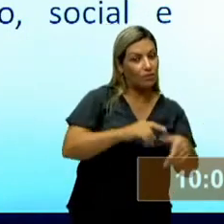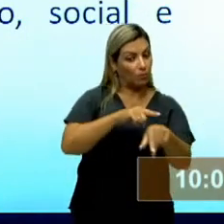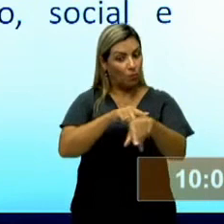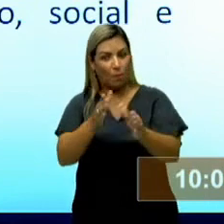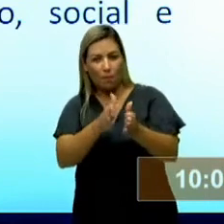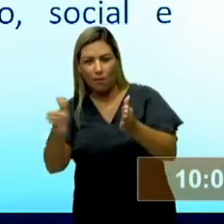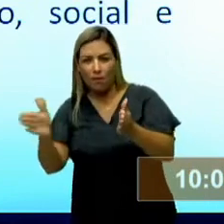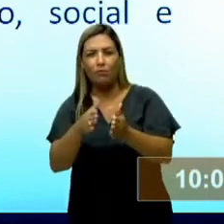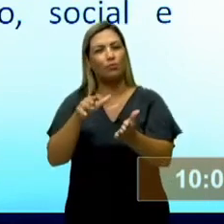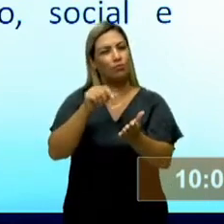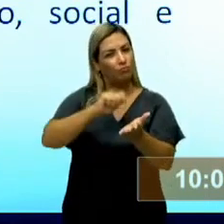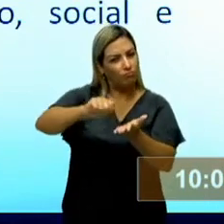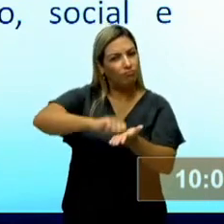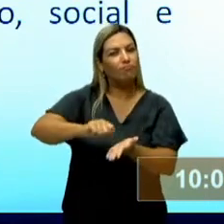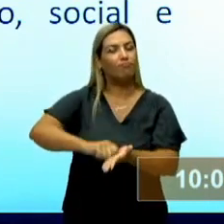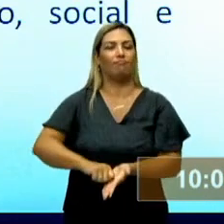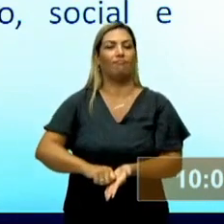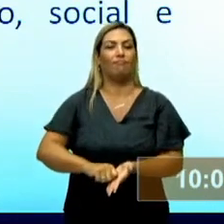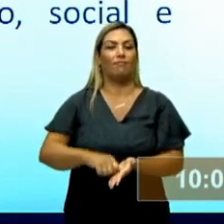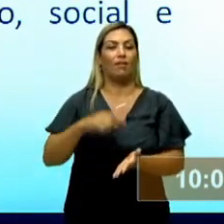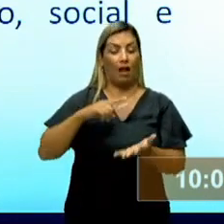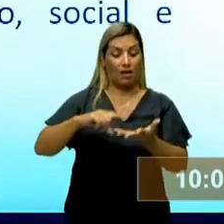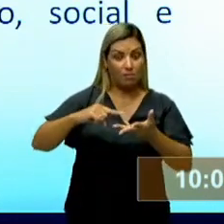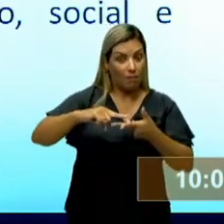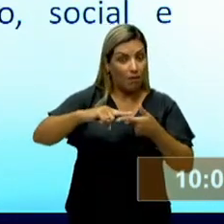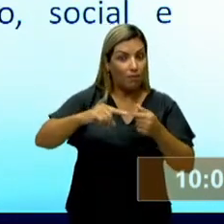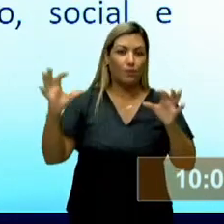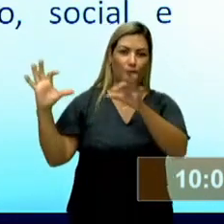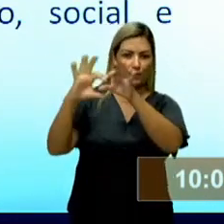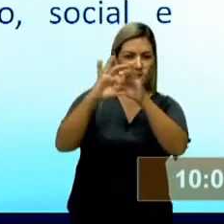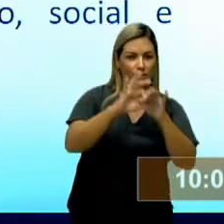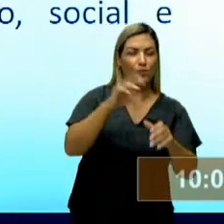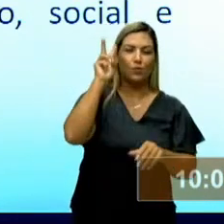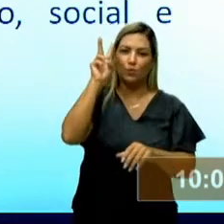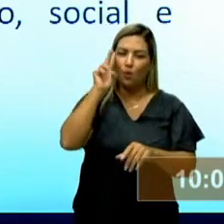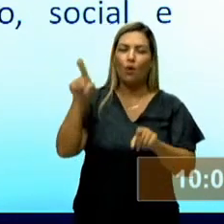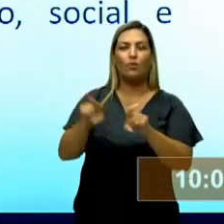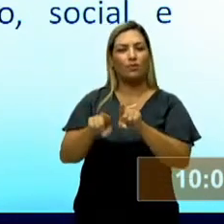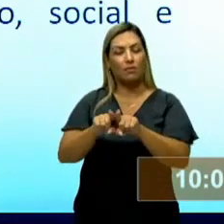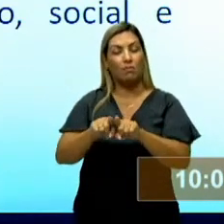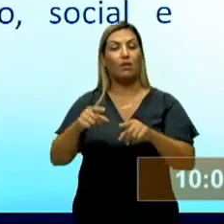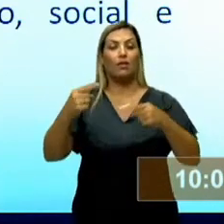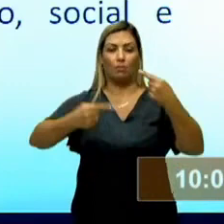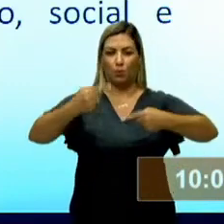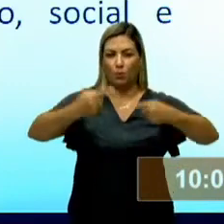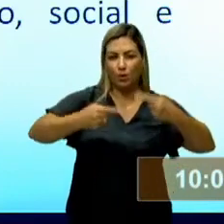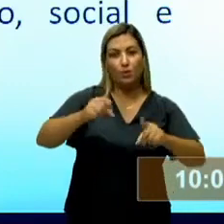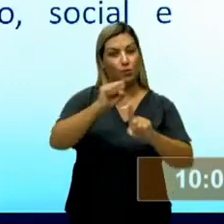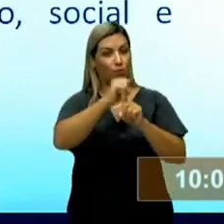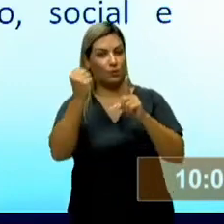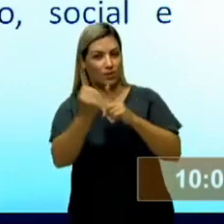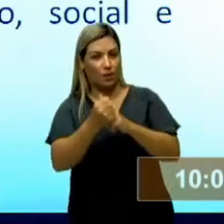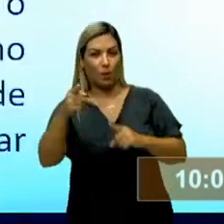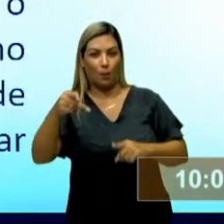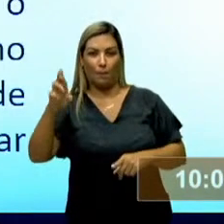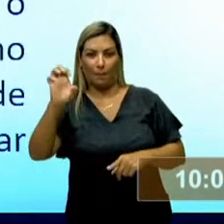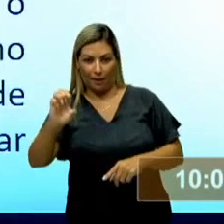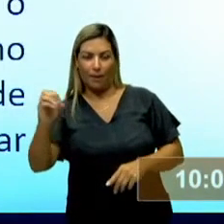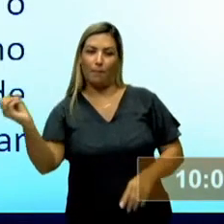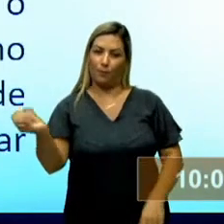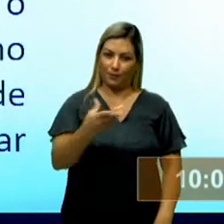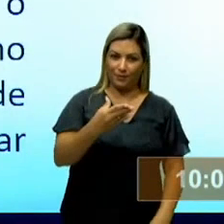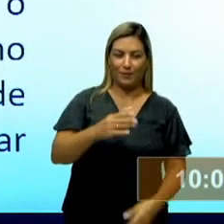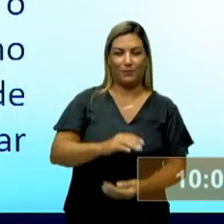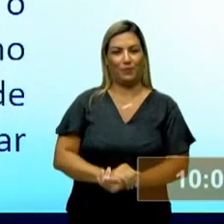momento da sua produção, situando aspectos no contexto histórico, social e político do pré-modernismo.